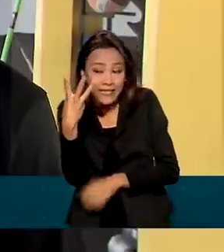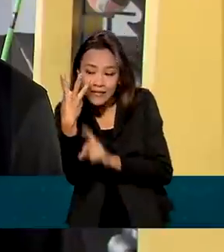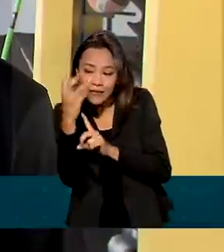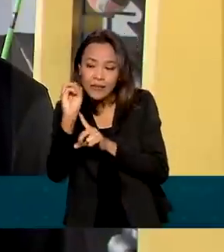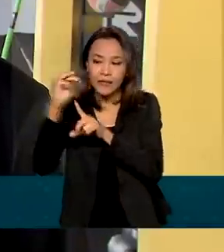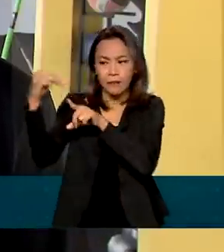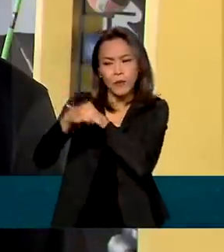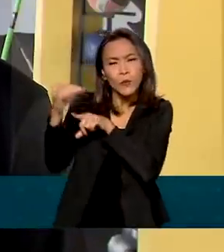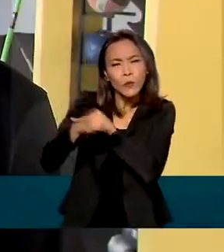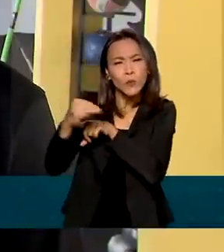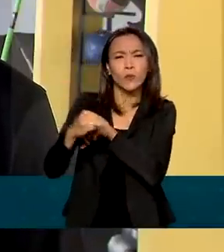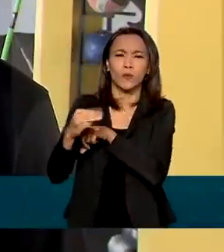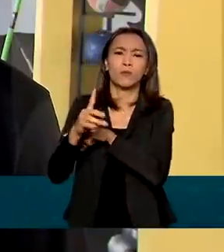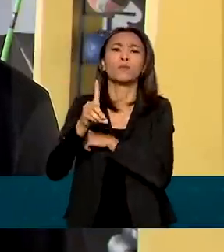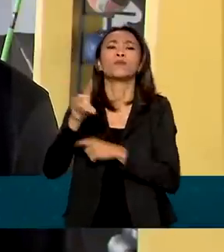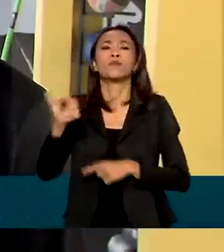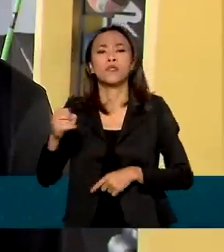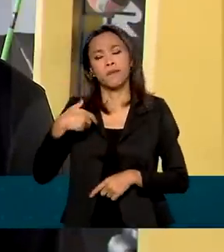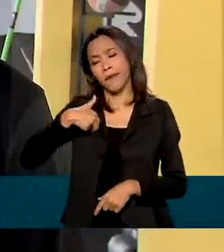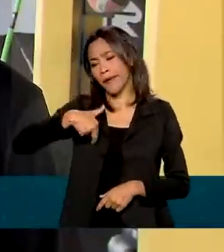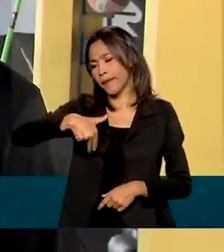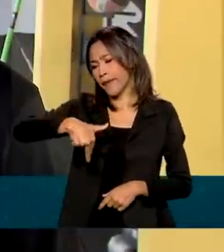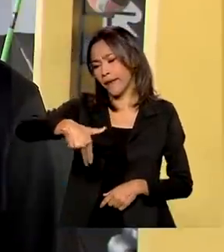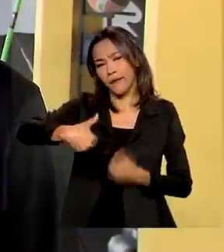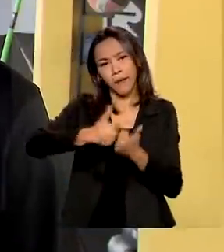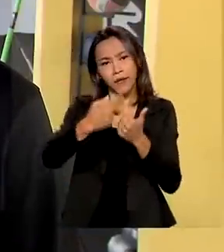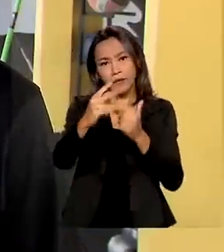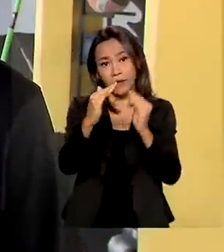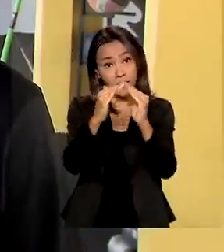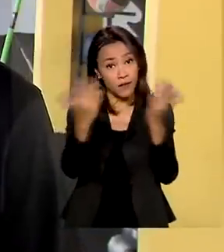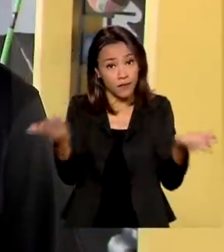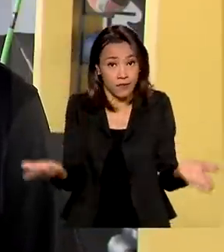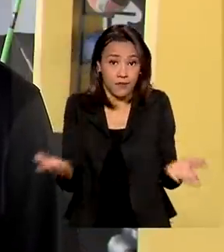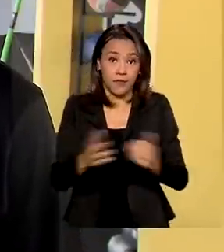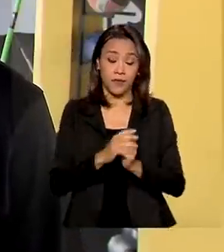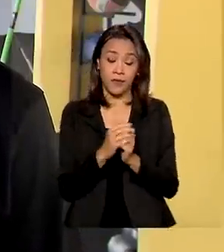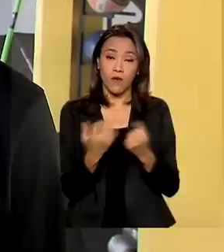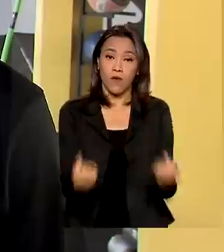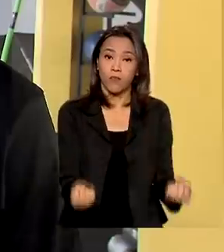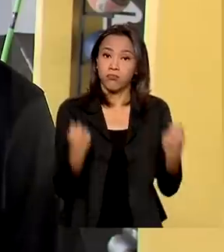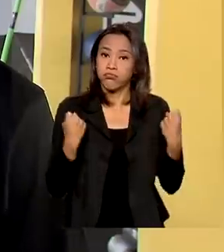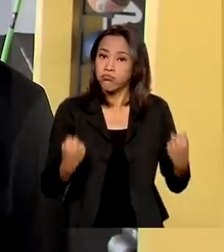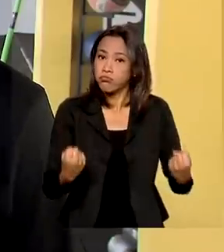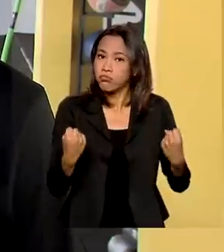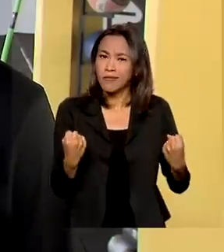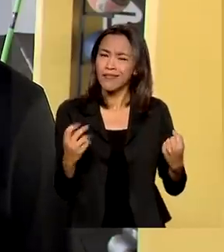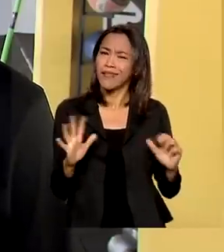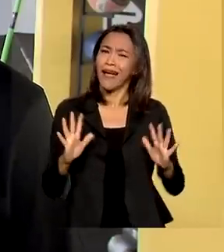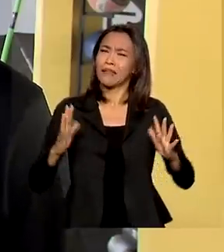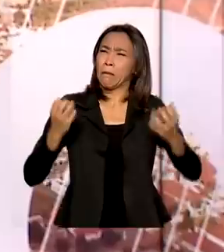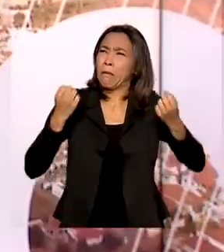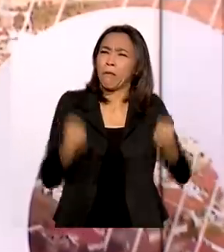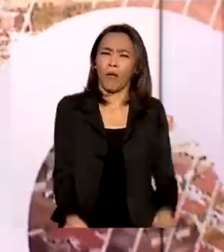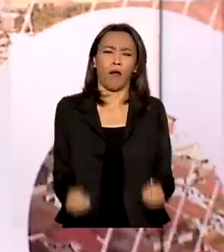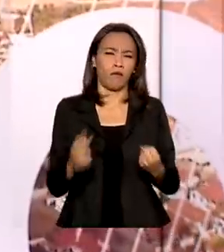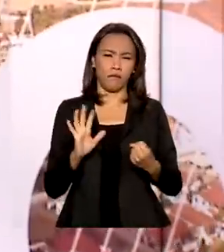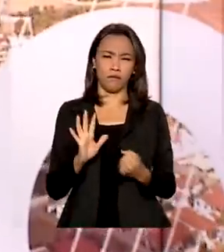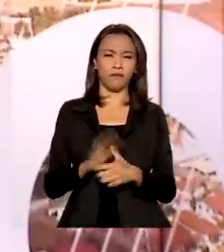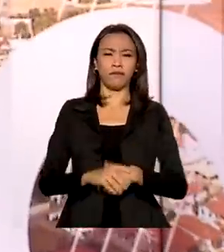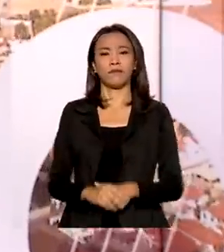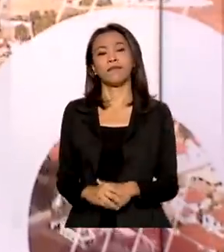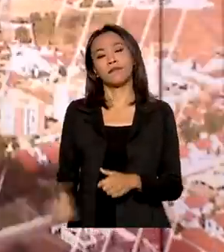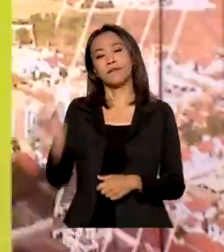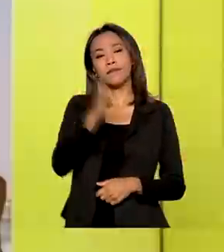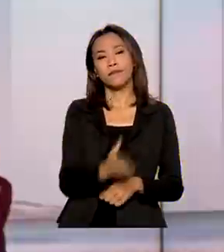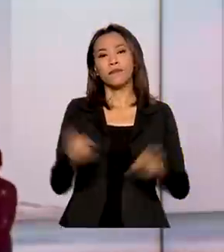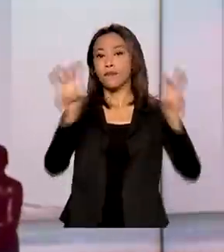Que seja uma caminhada simples perto da sua casa, um exercício de musculação, nada muito extenuante. Vamos